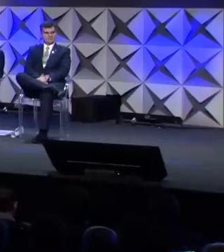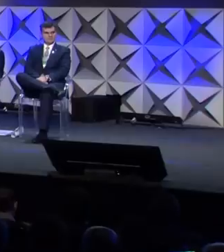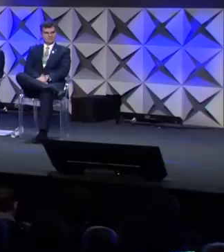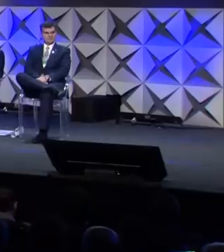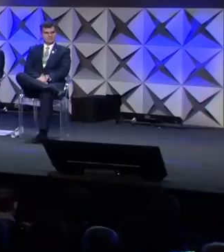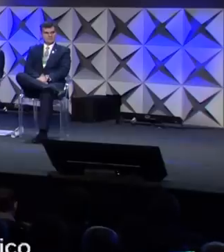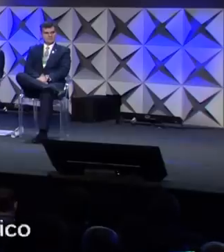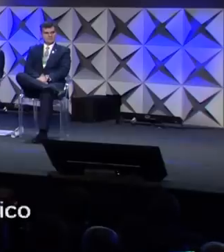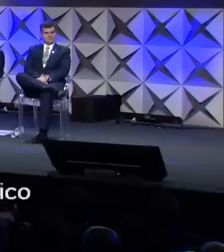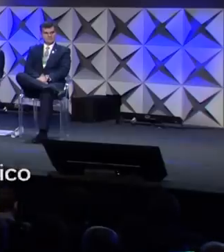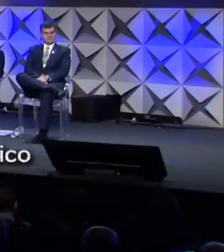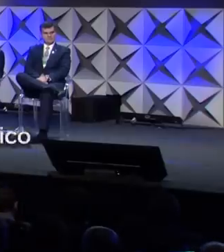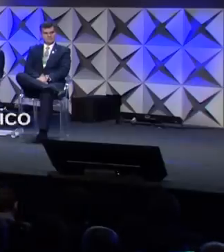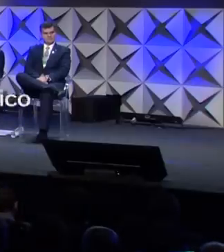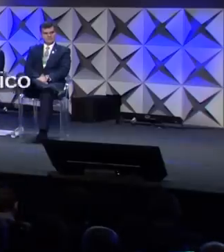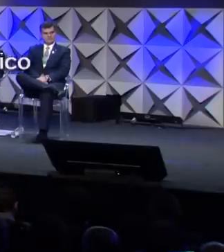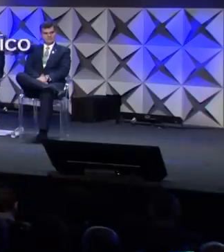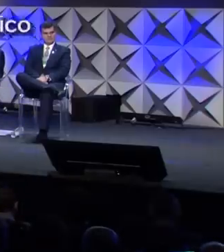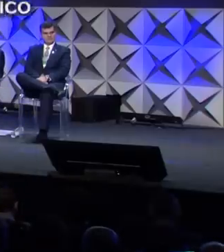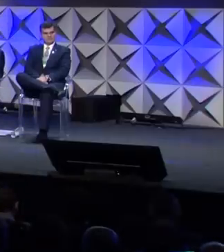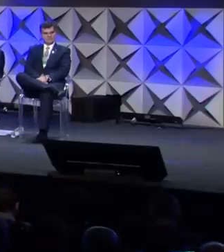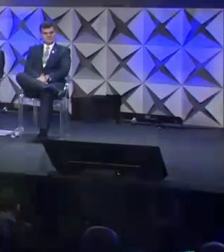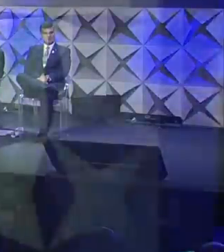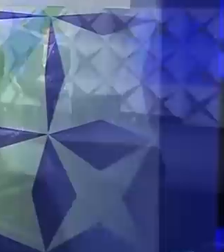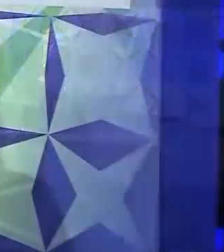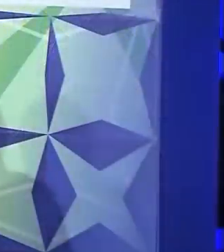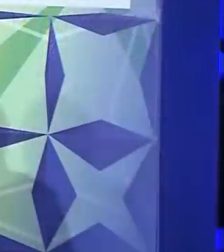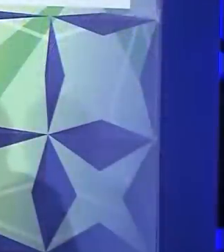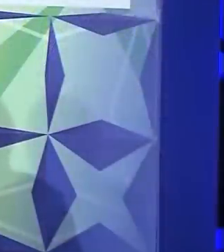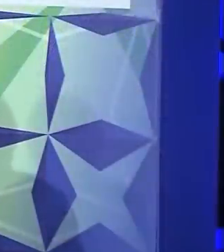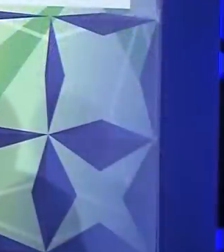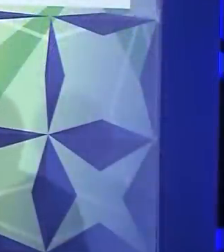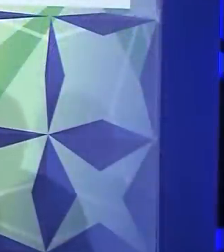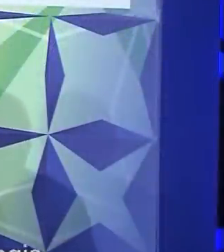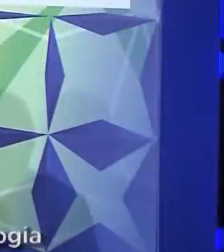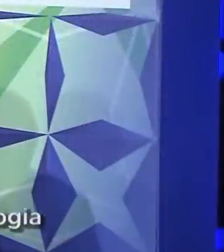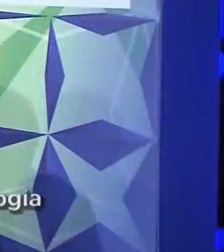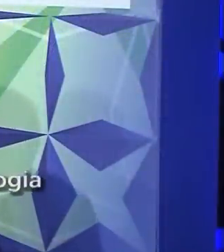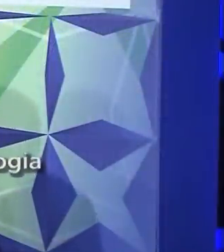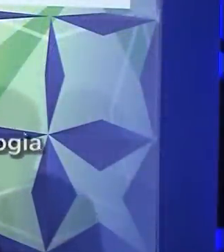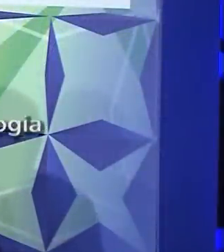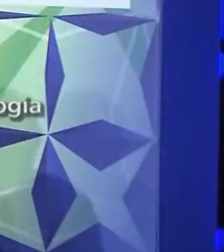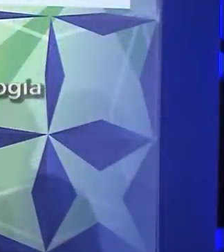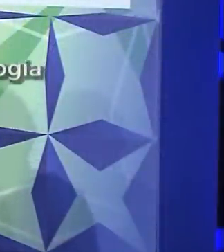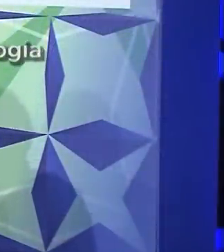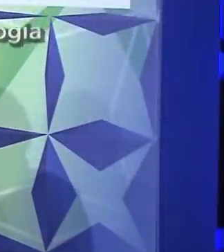Boa quinta-feira.